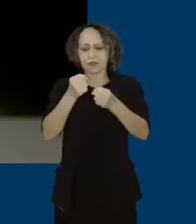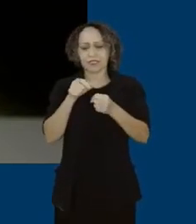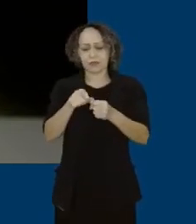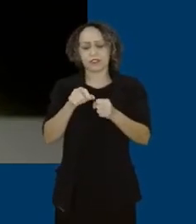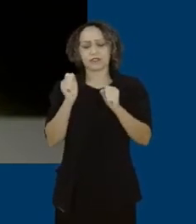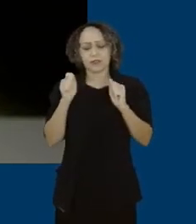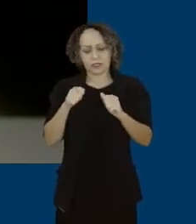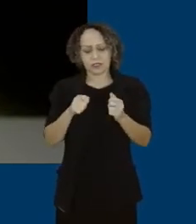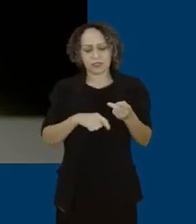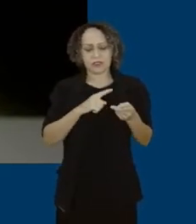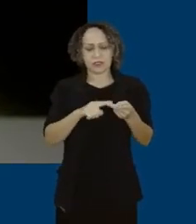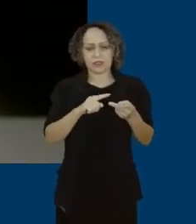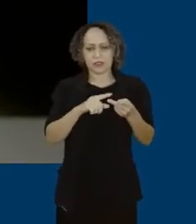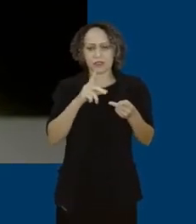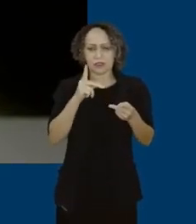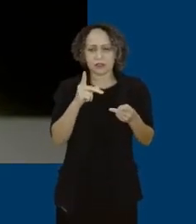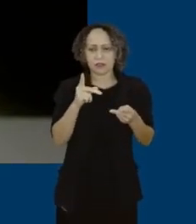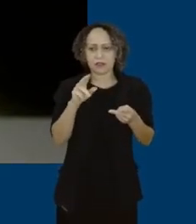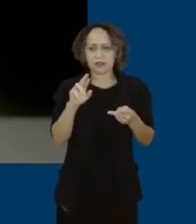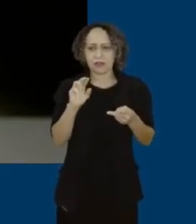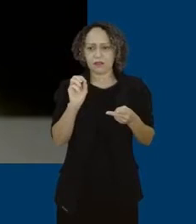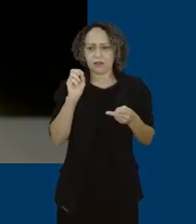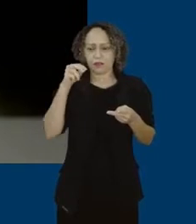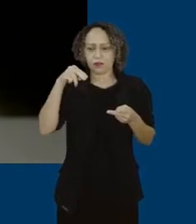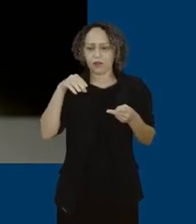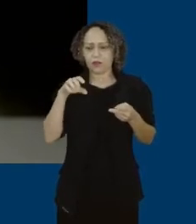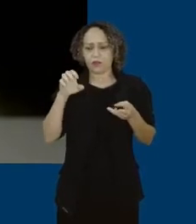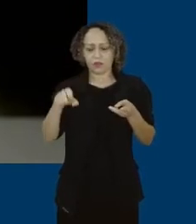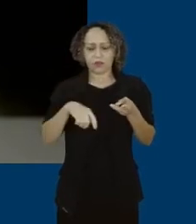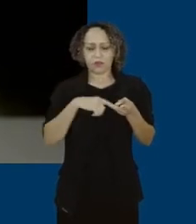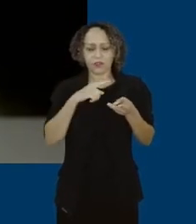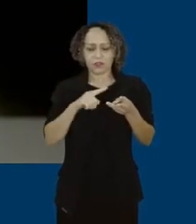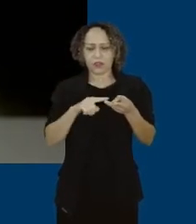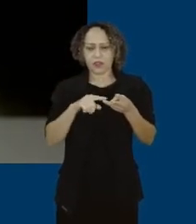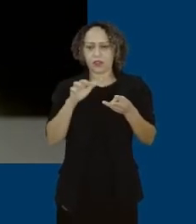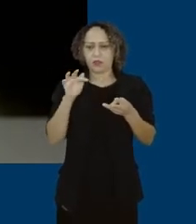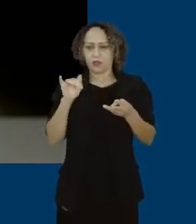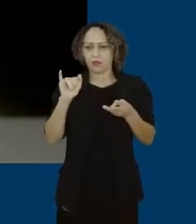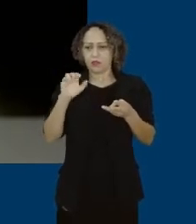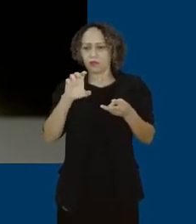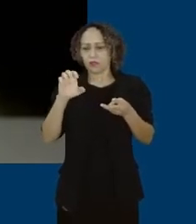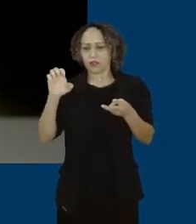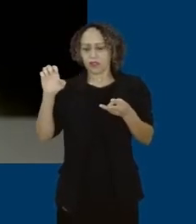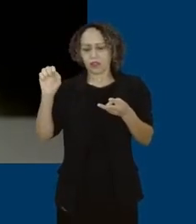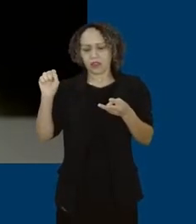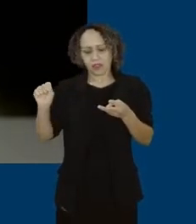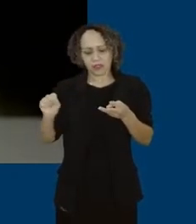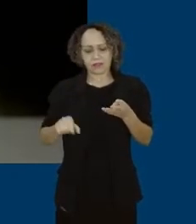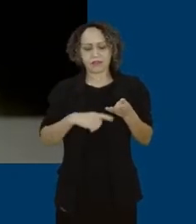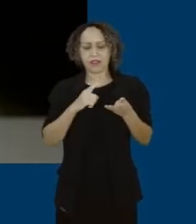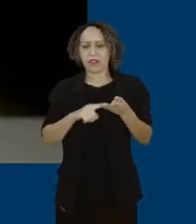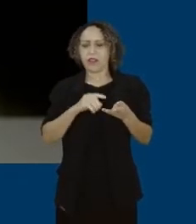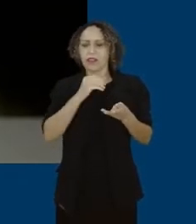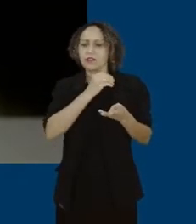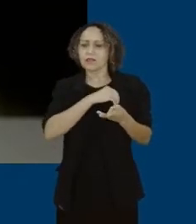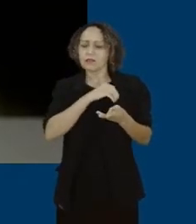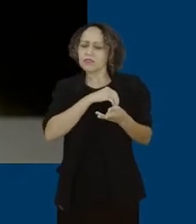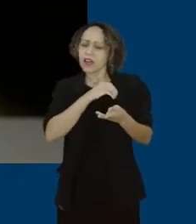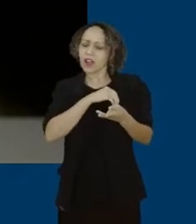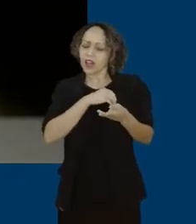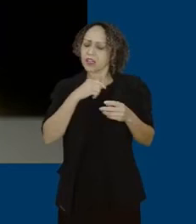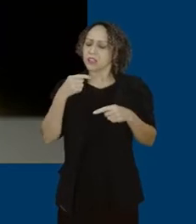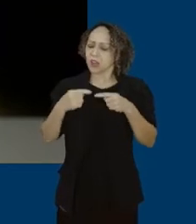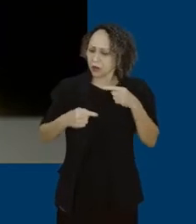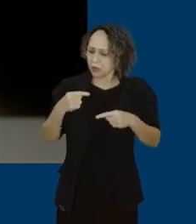ProUni, fortalecer o Fies, a política de piso salarial que precisa de ser aplicada em